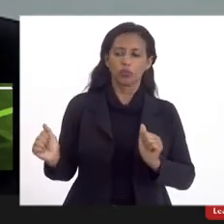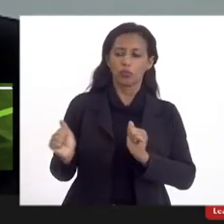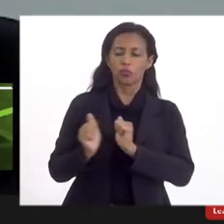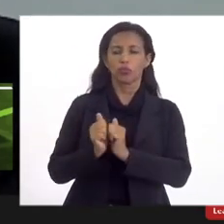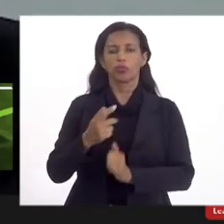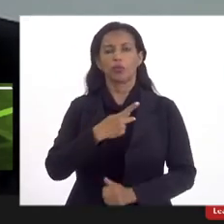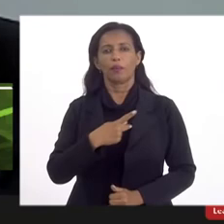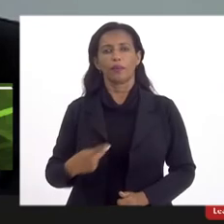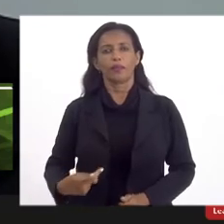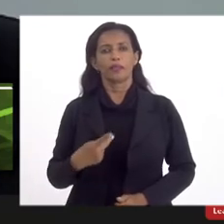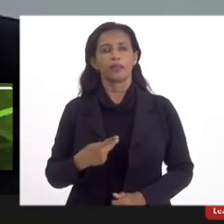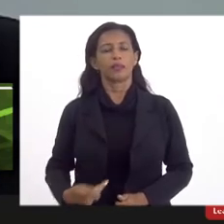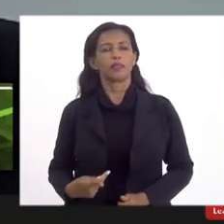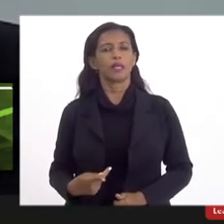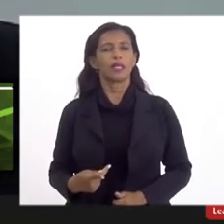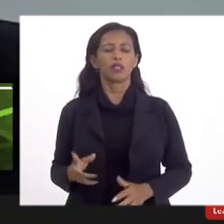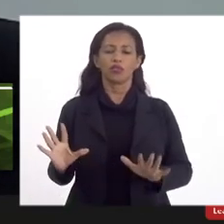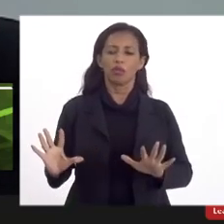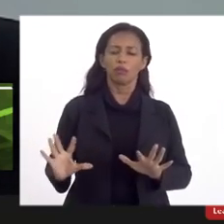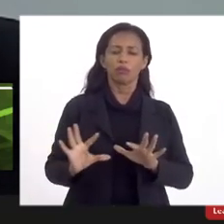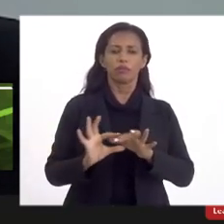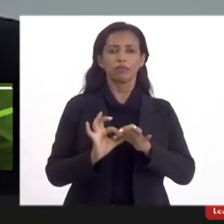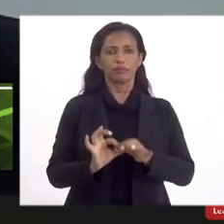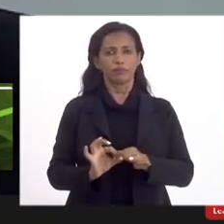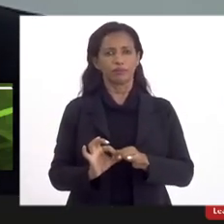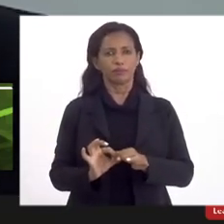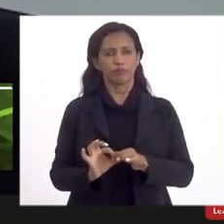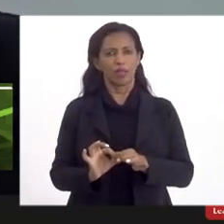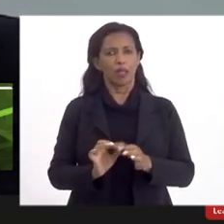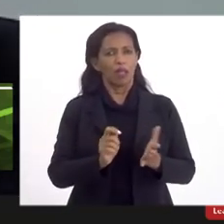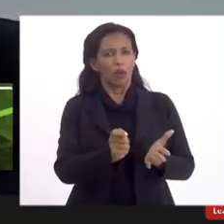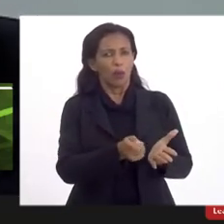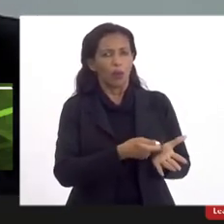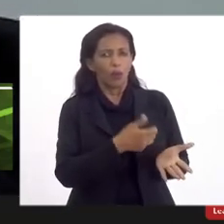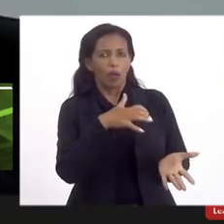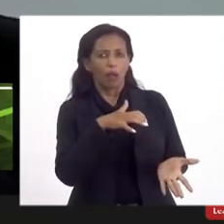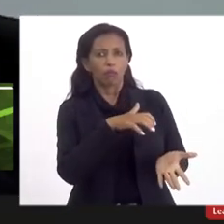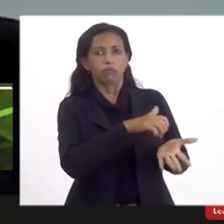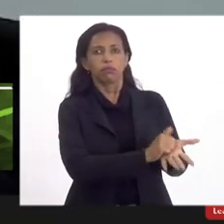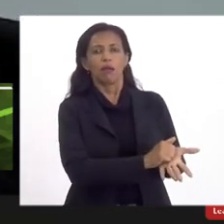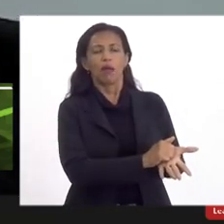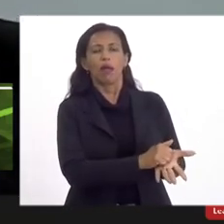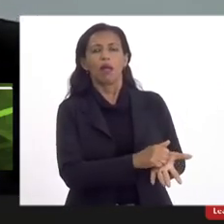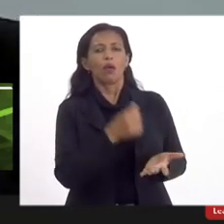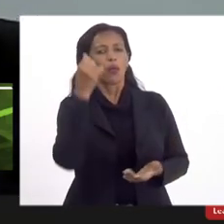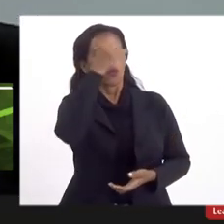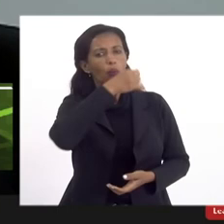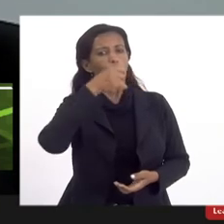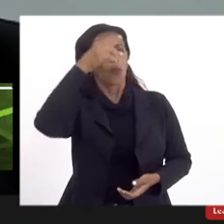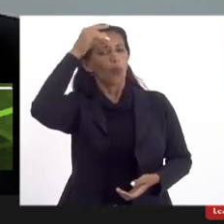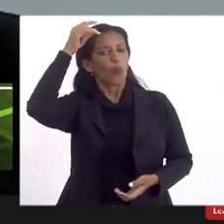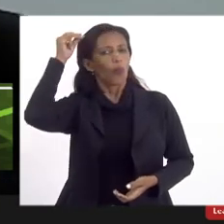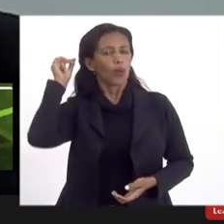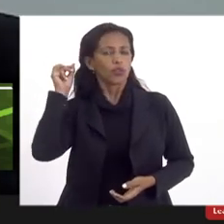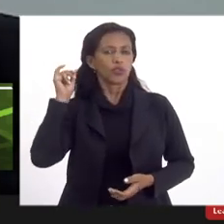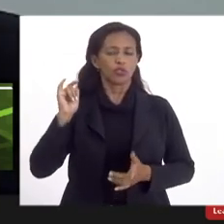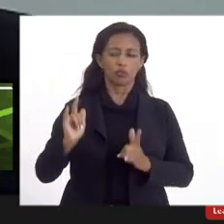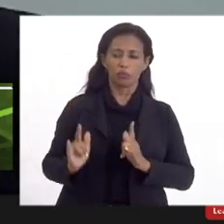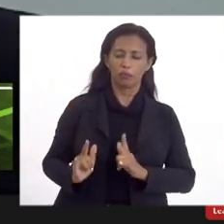presidente André Siciliano a consolidação da aquisição do imóvel na antiga Universidade de Moacir Bastos